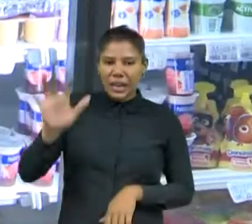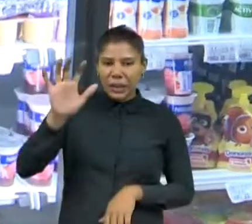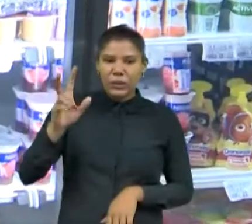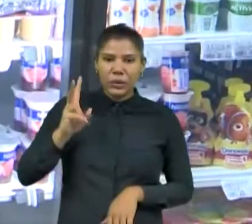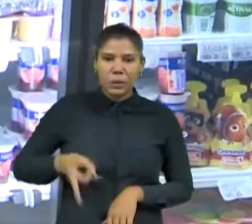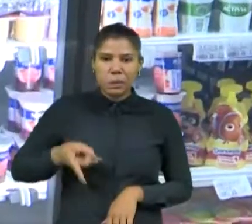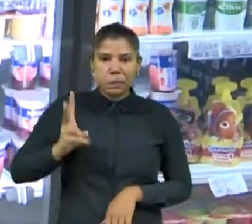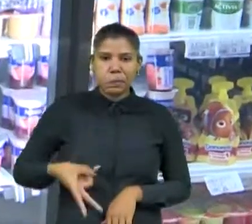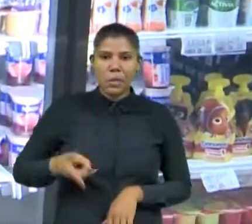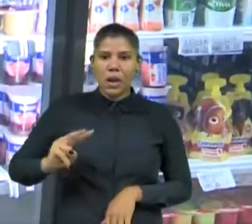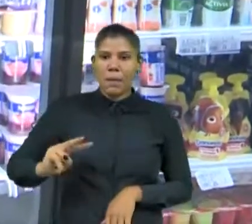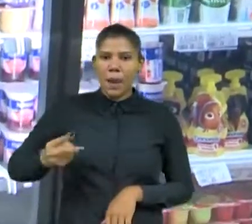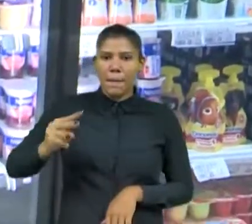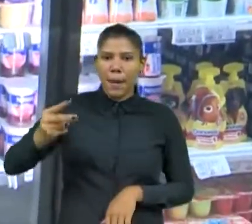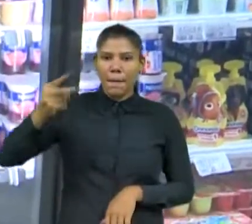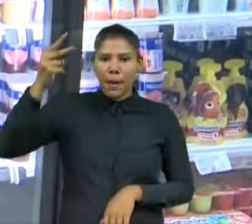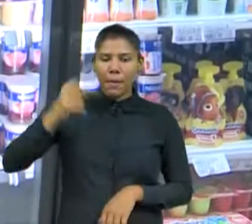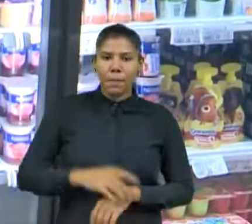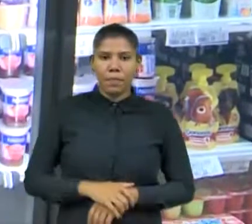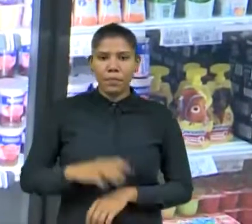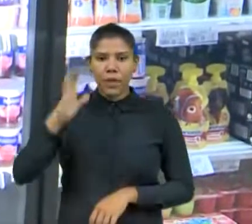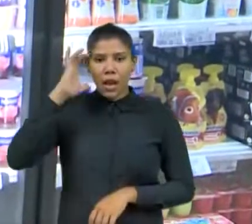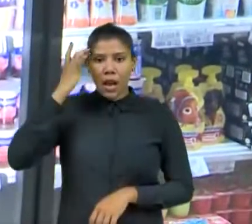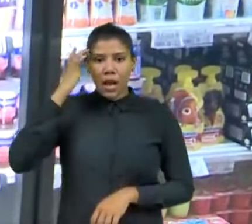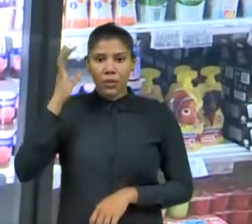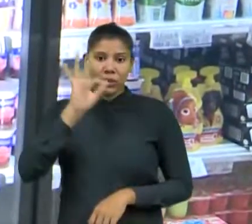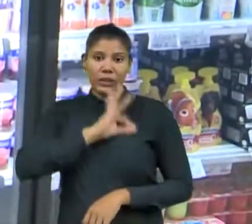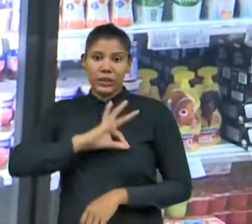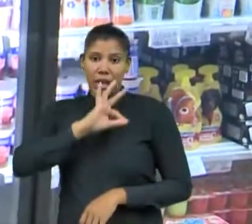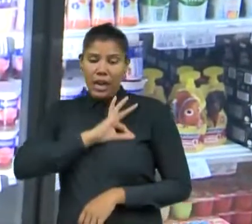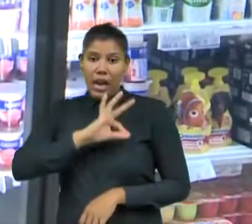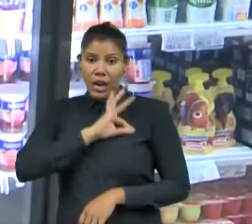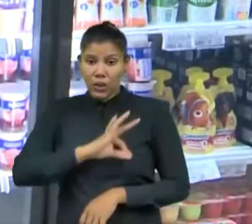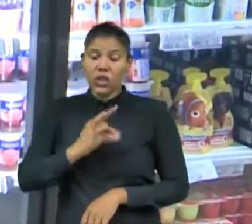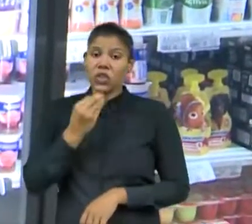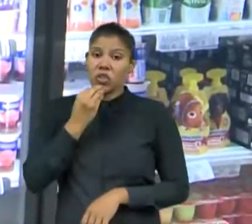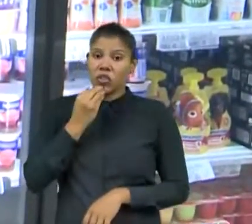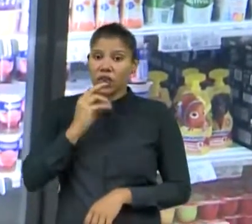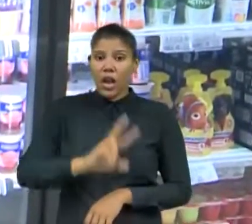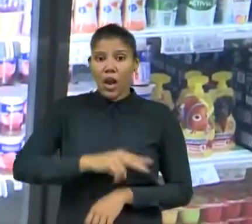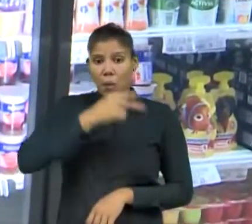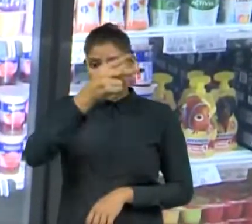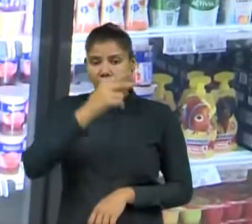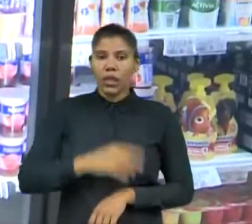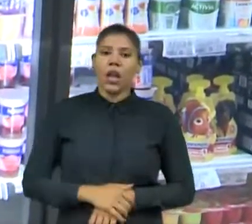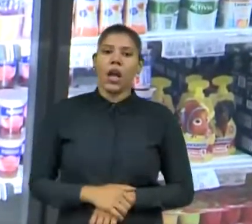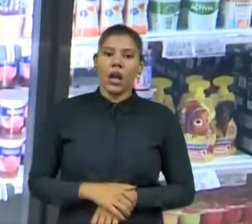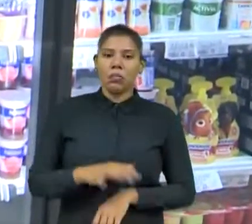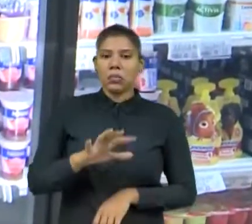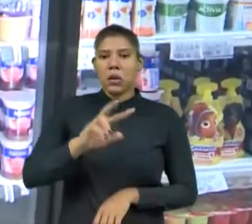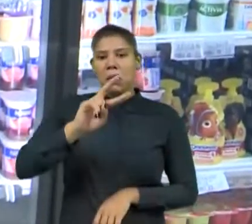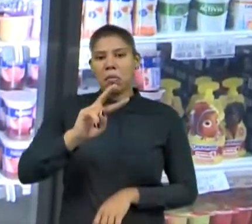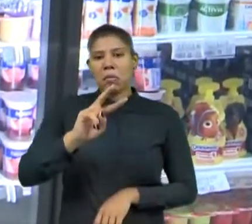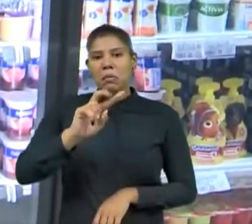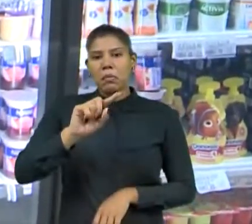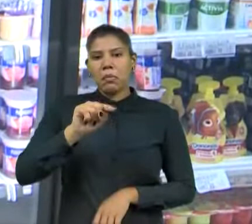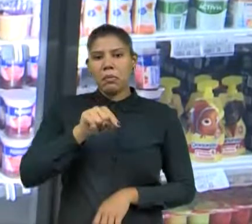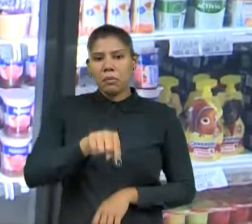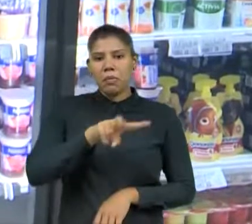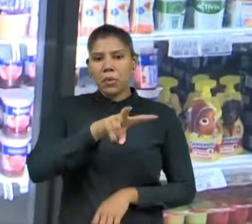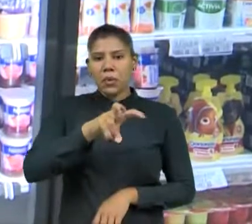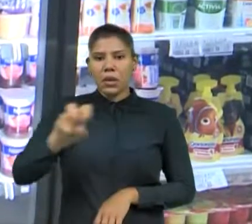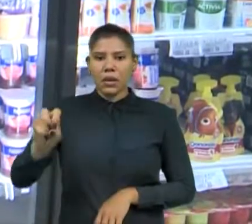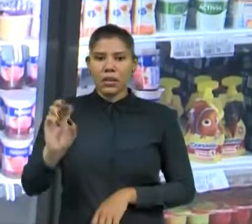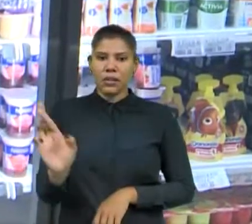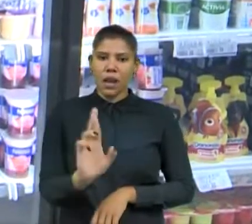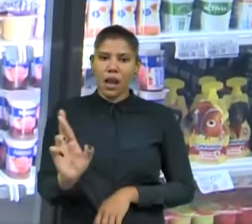Eu acho que o salário deveria aumentar, pelo menos a R$.500,00, era dar para a gente